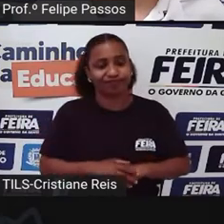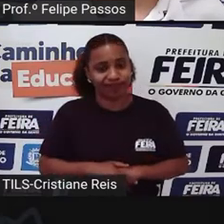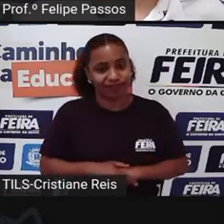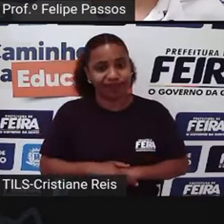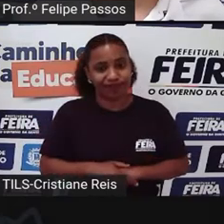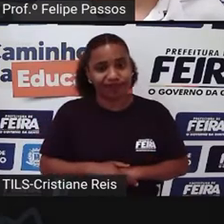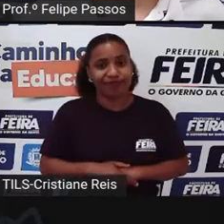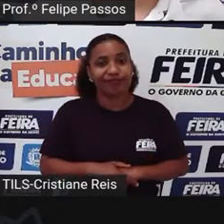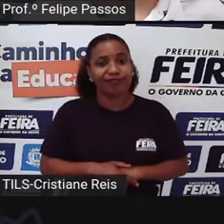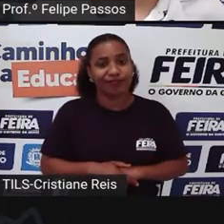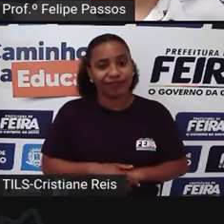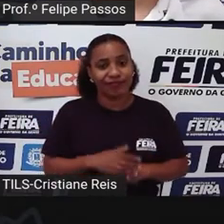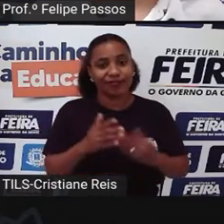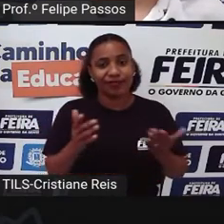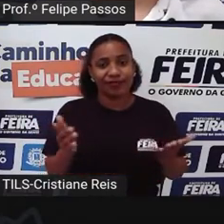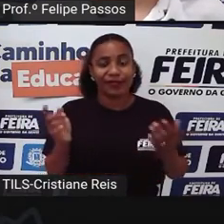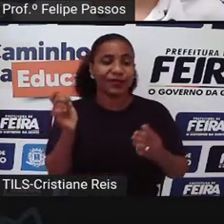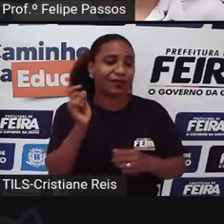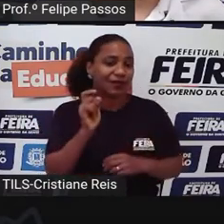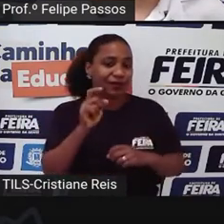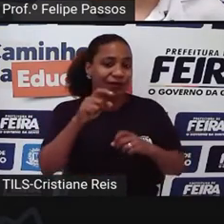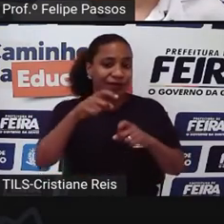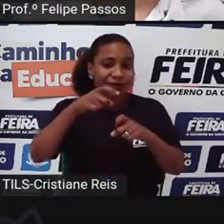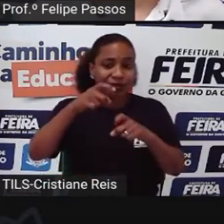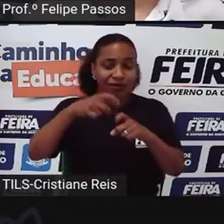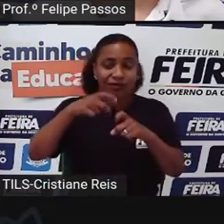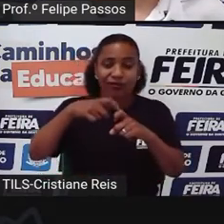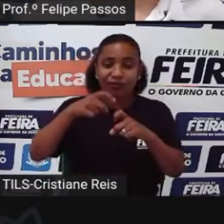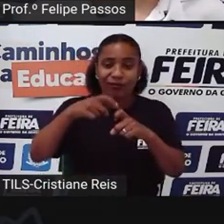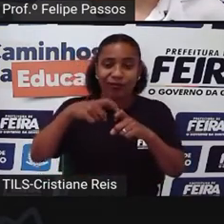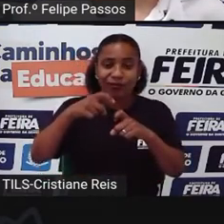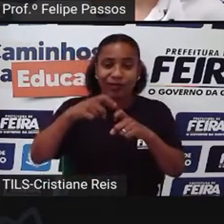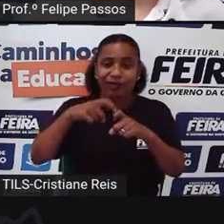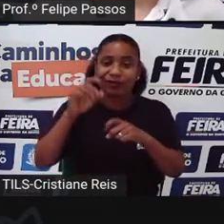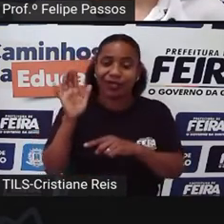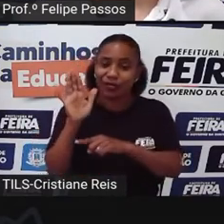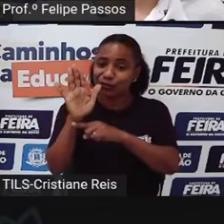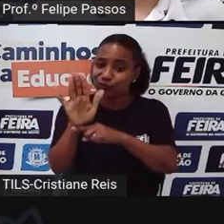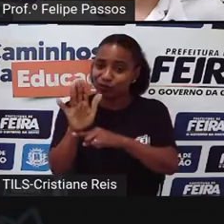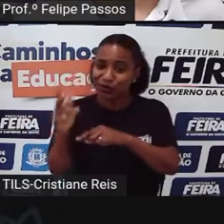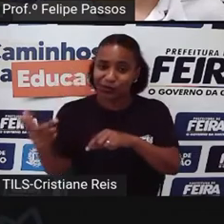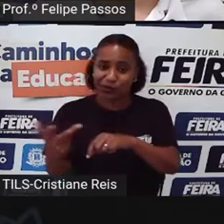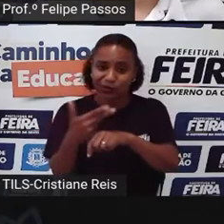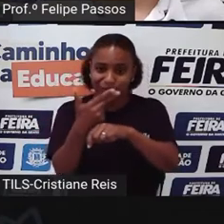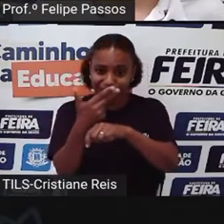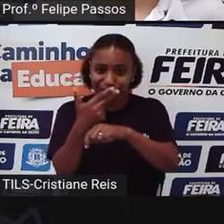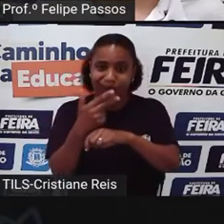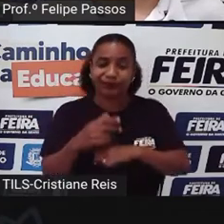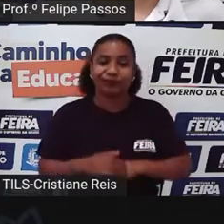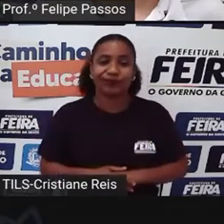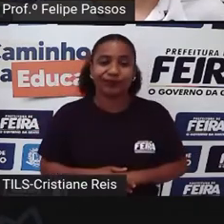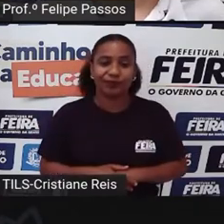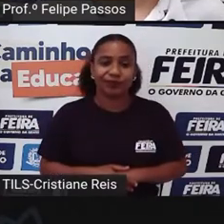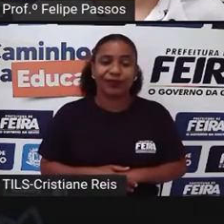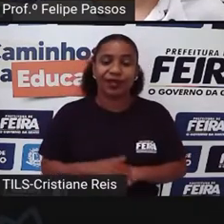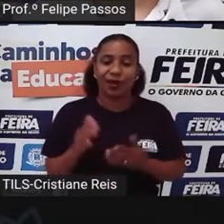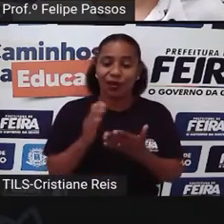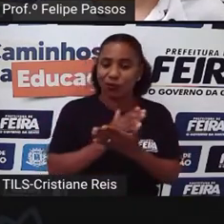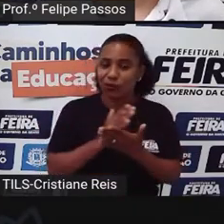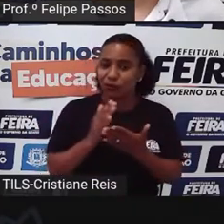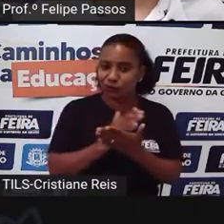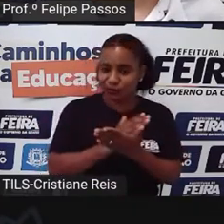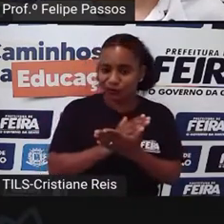médio e longo prazo É o que pode conseguir Resolver um pouco Essa situação Então tem por exemplo Protetores Que